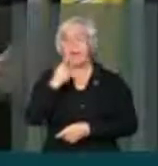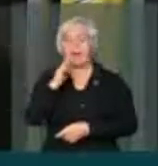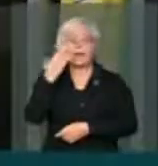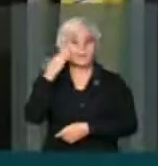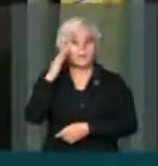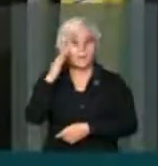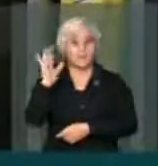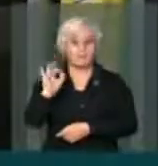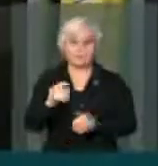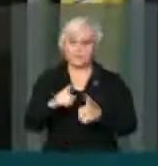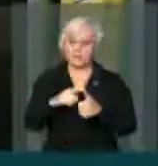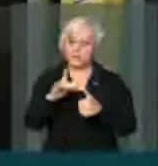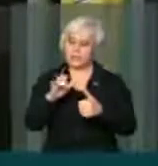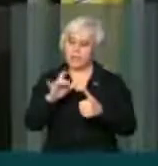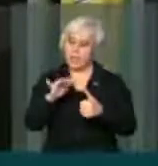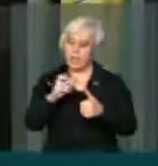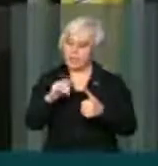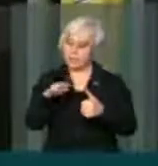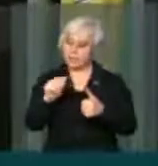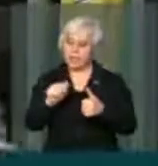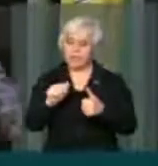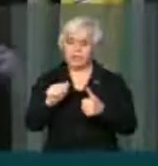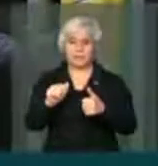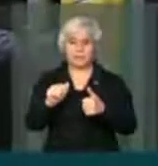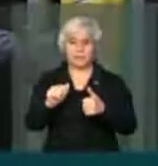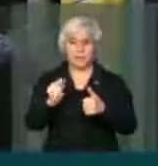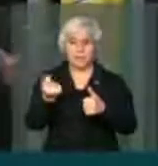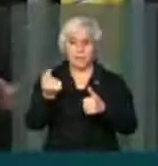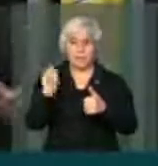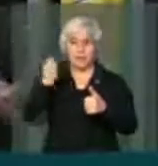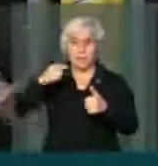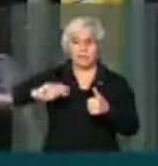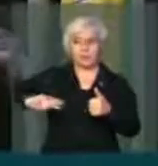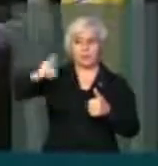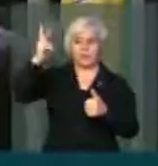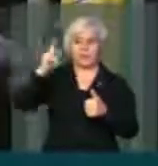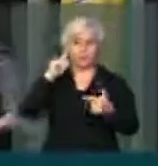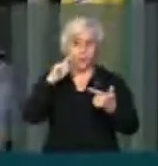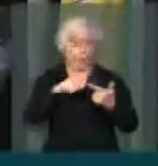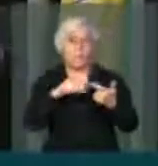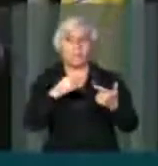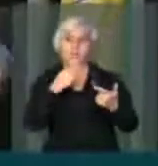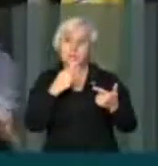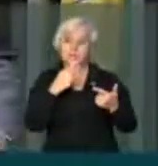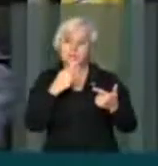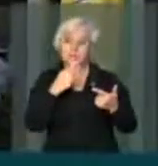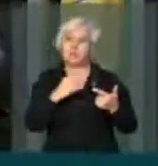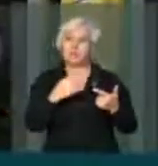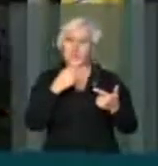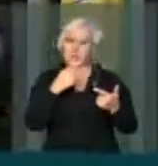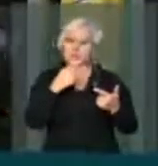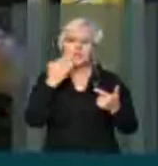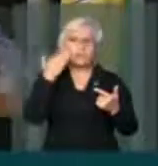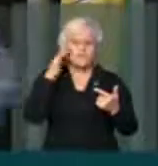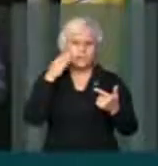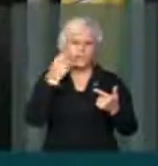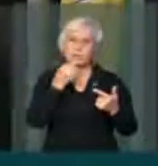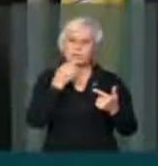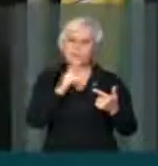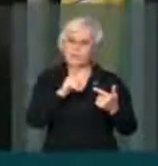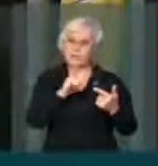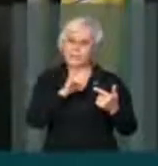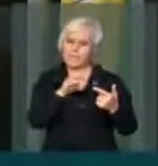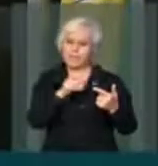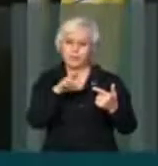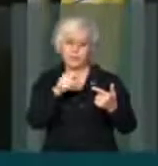energia subiram. Fala que entende de Petrobras. Olha aí a bagunça que está na Petrobras, corrupção, desvio de dinheiro, uma bagunça